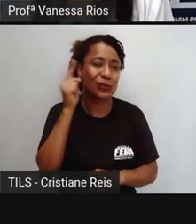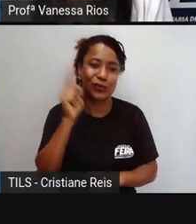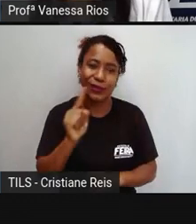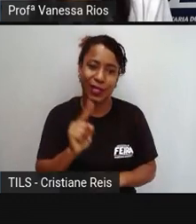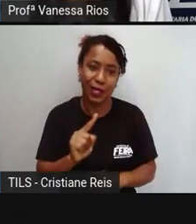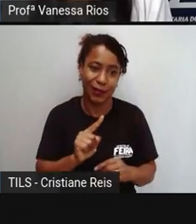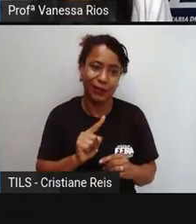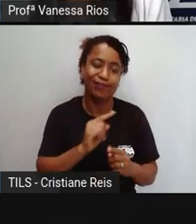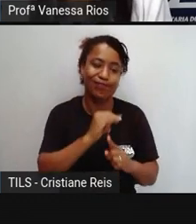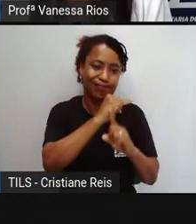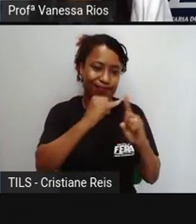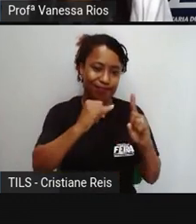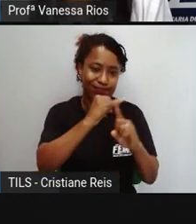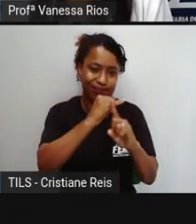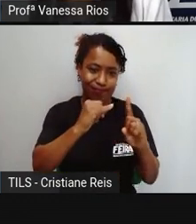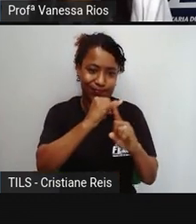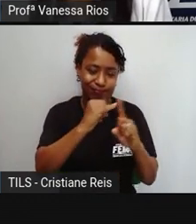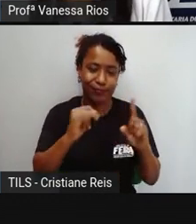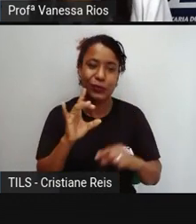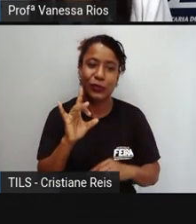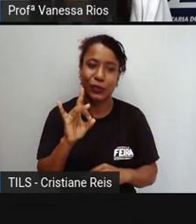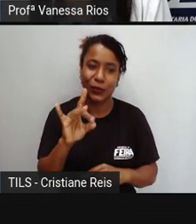não conseguiram ser compreendidos totalmente.